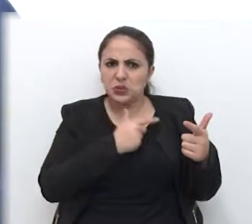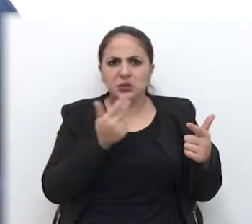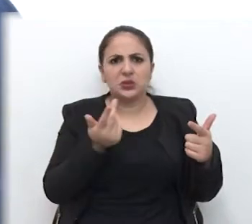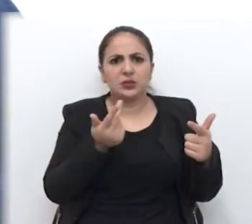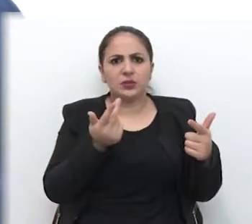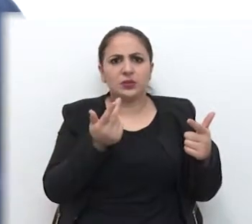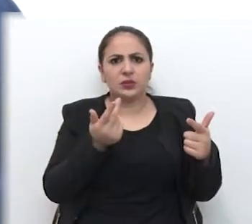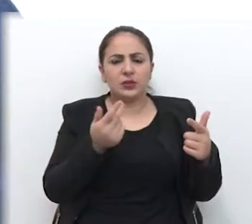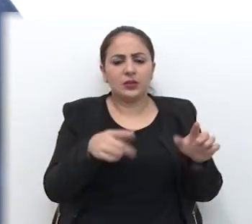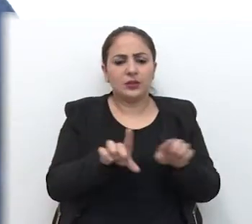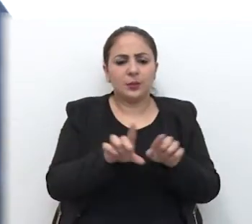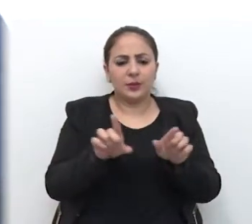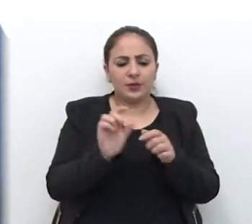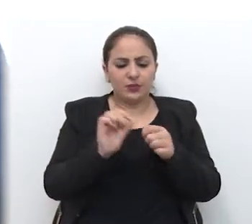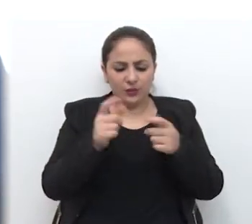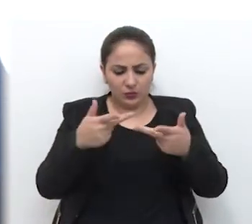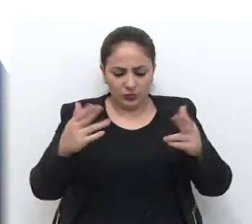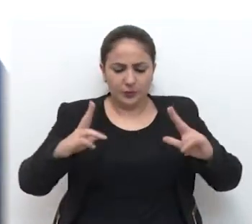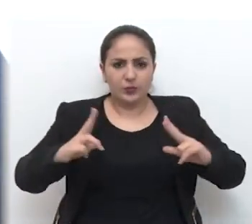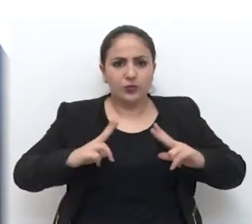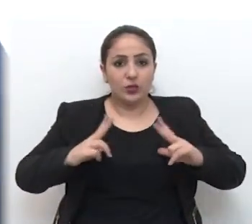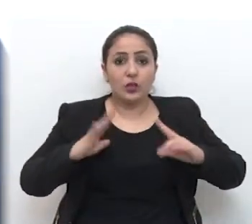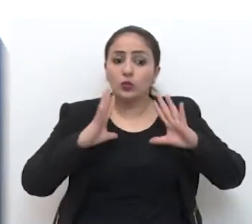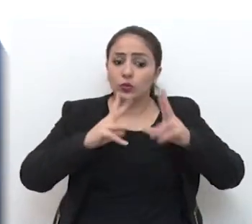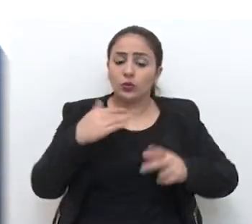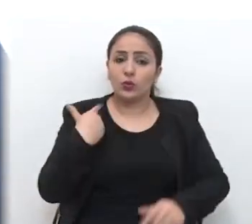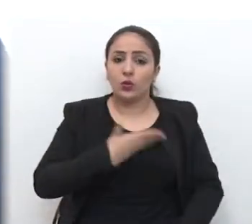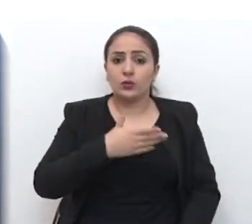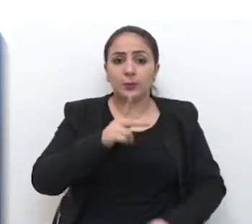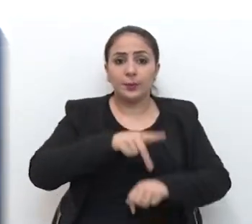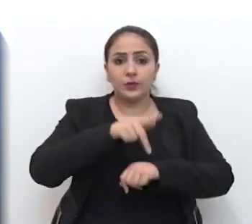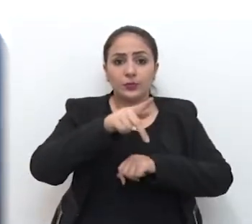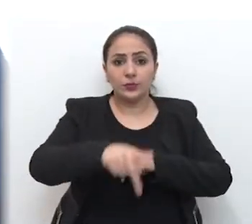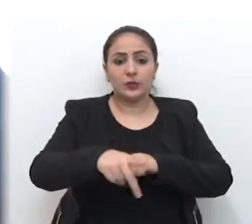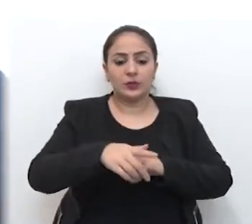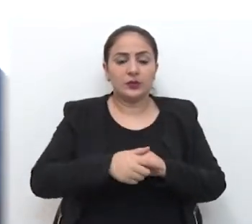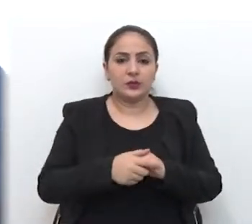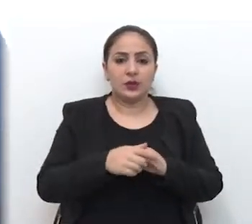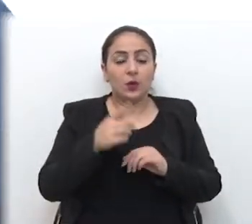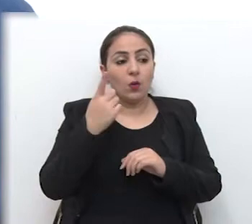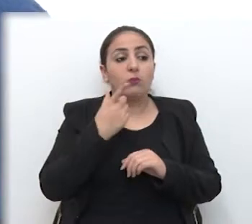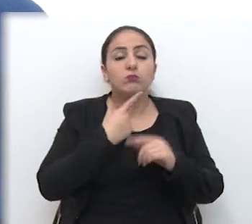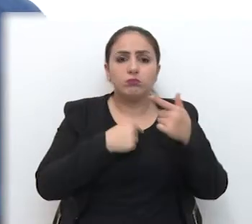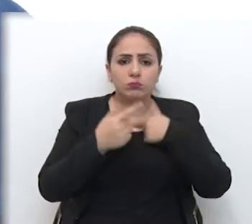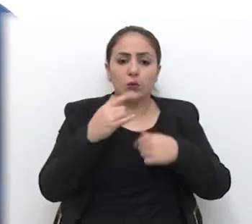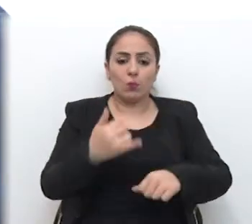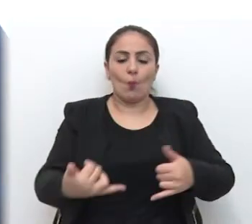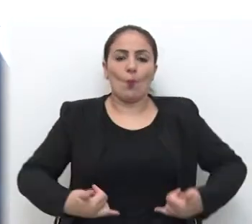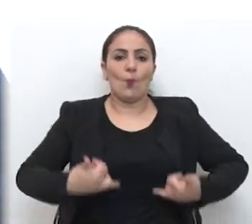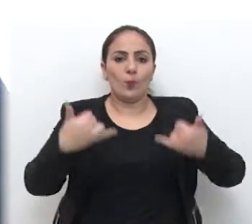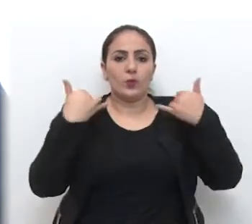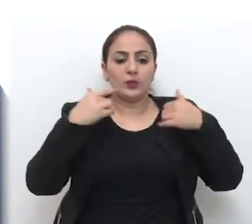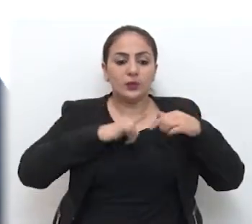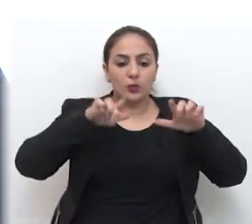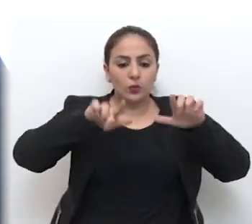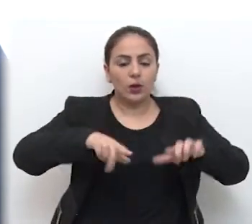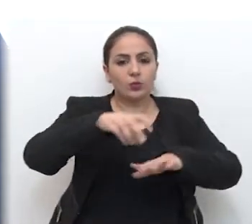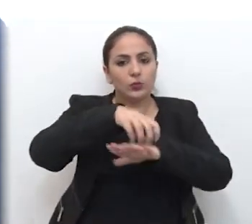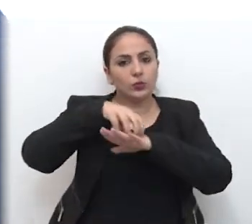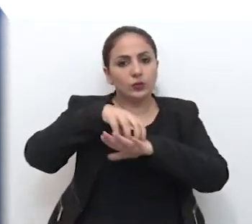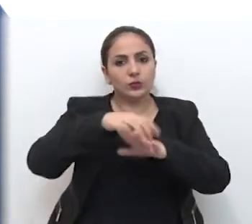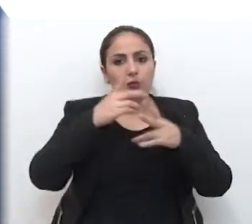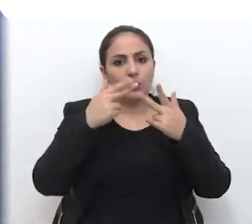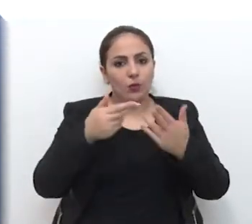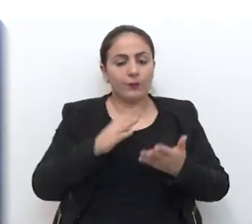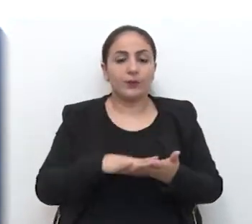prefeito municipal, e que todos nós, passfundenses, gostamos, e é um orgulho para nós ter um ponto turístico como é. O que